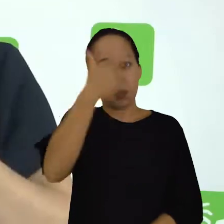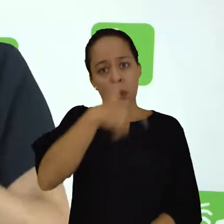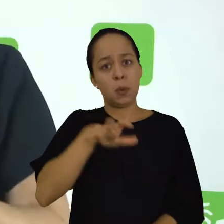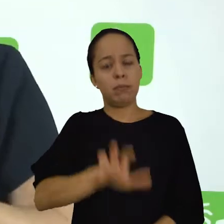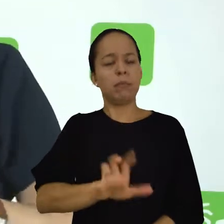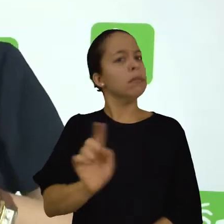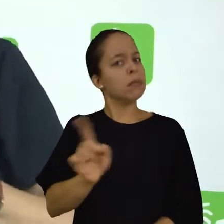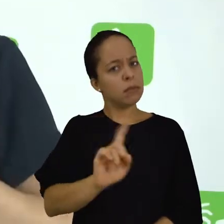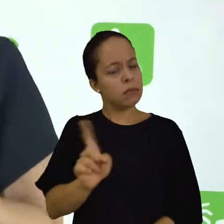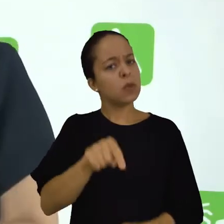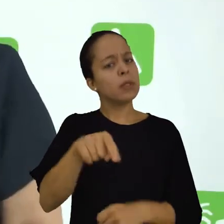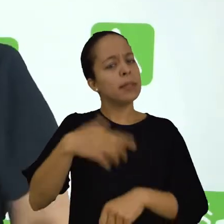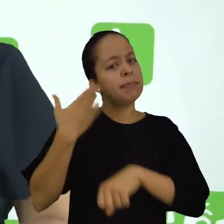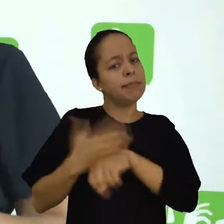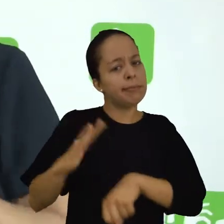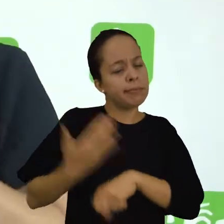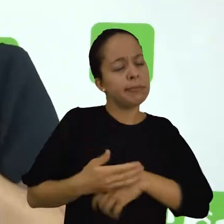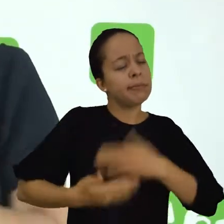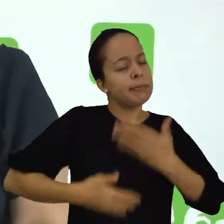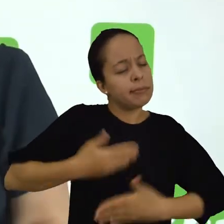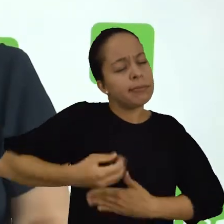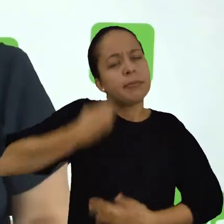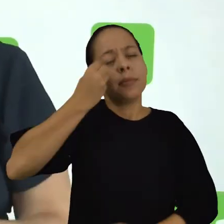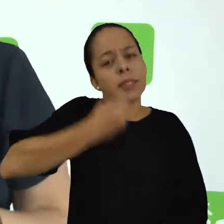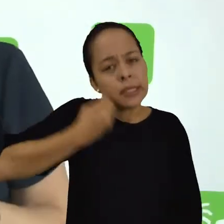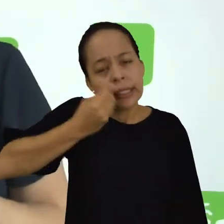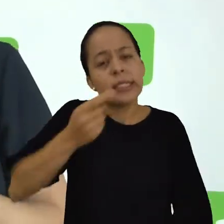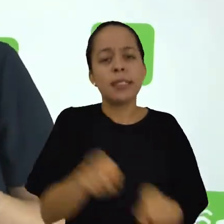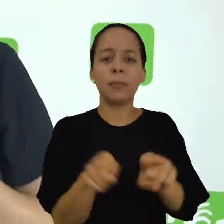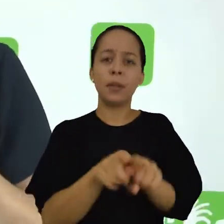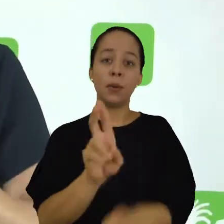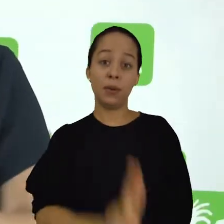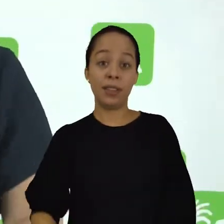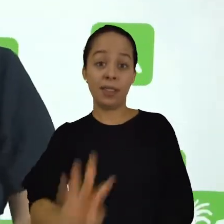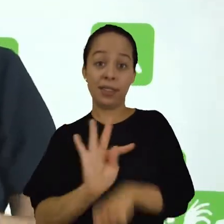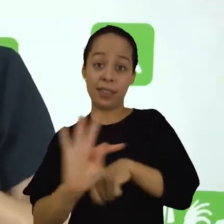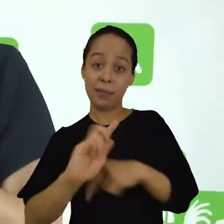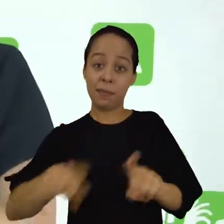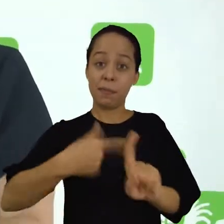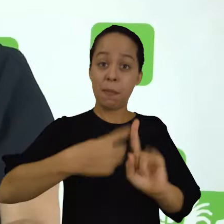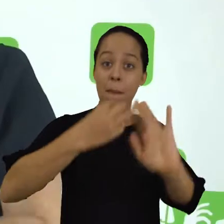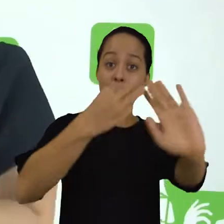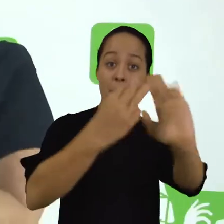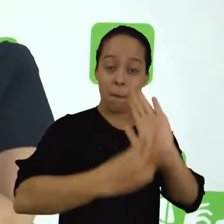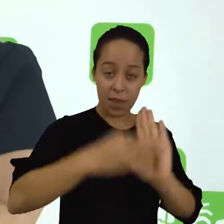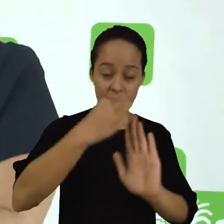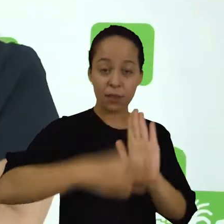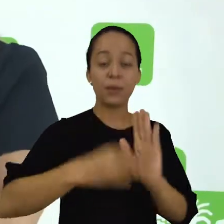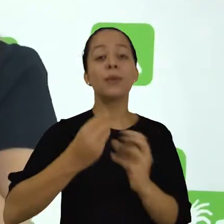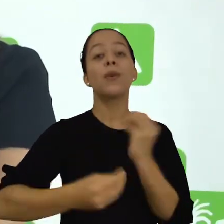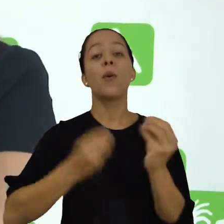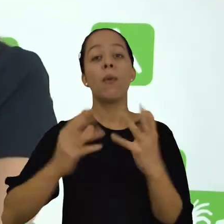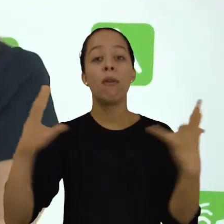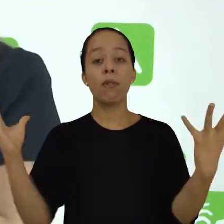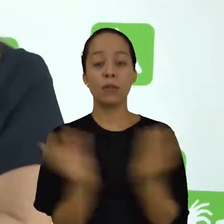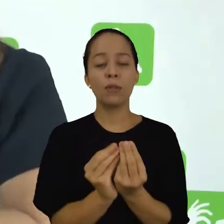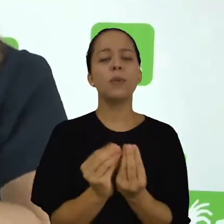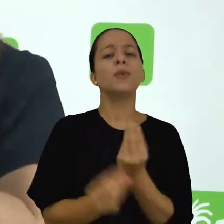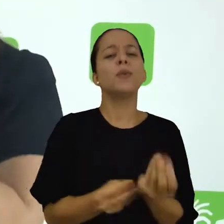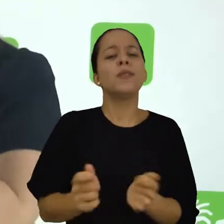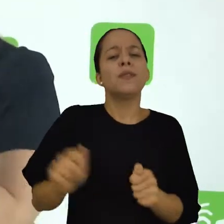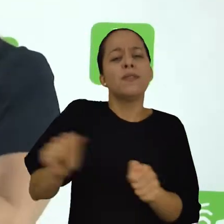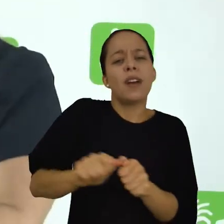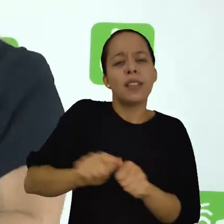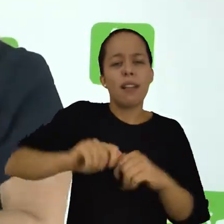trabalhar em você com a prática, com a experiência, com a técnica e o método na elaboração de um resumo,